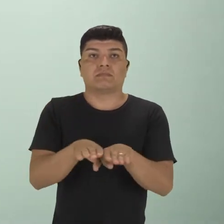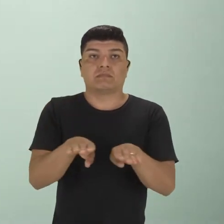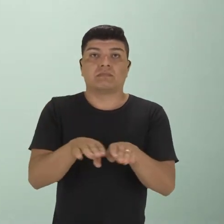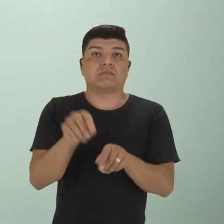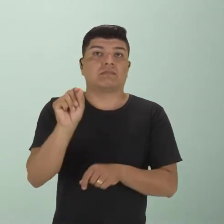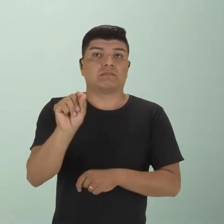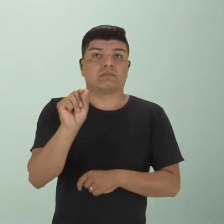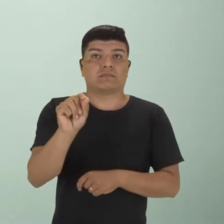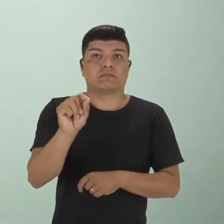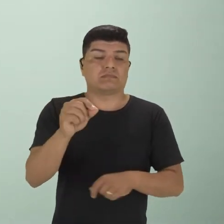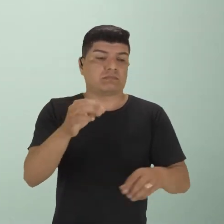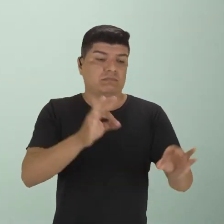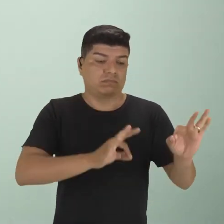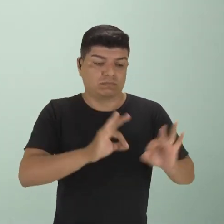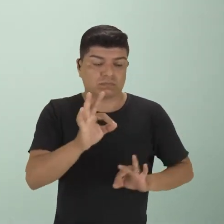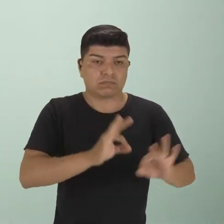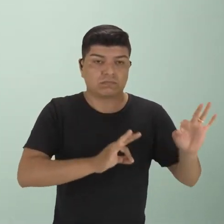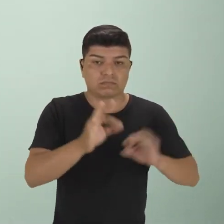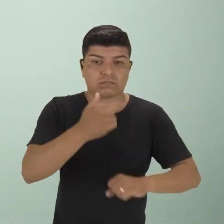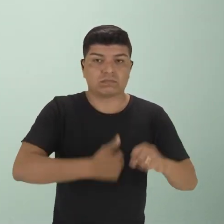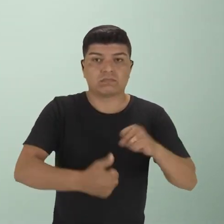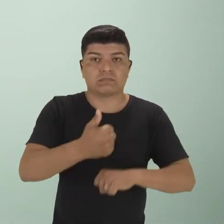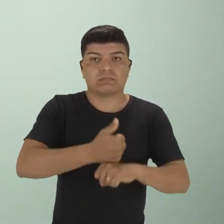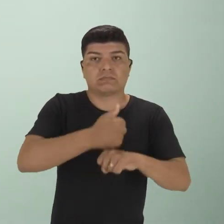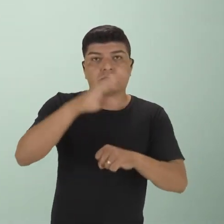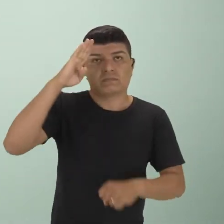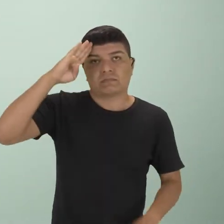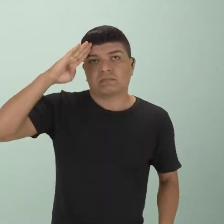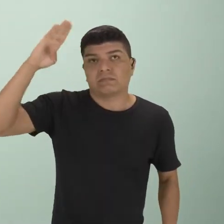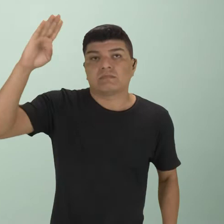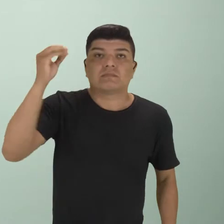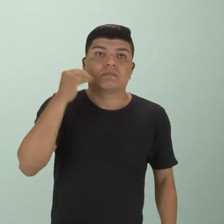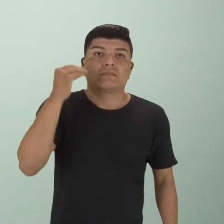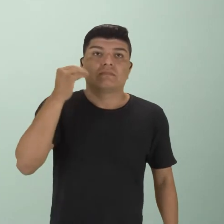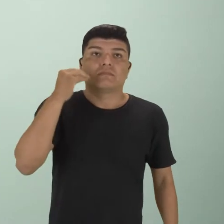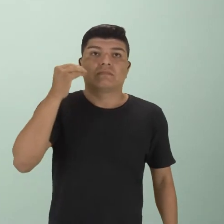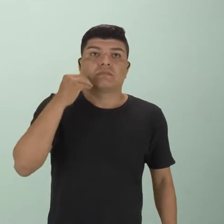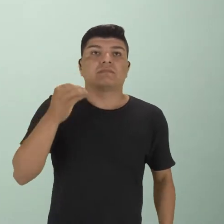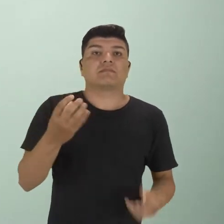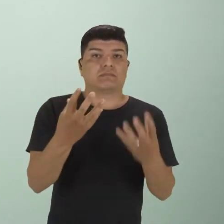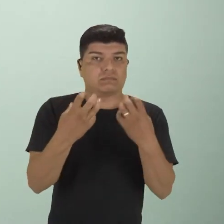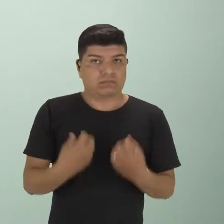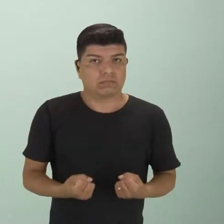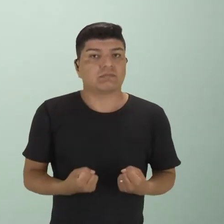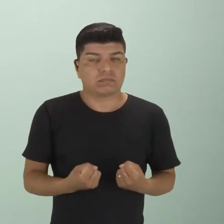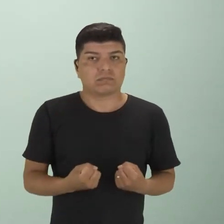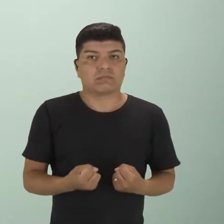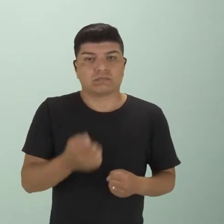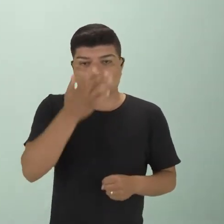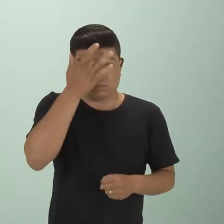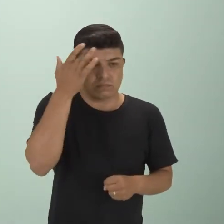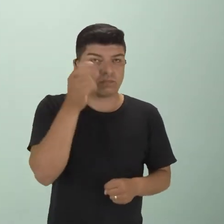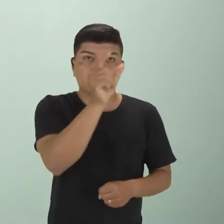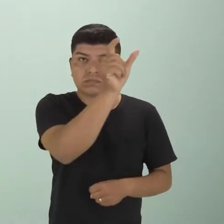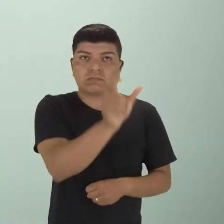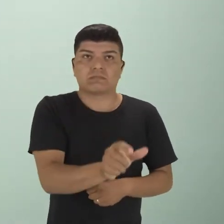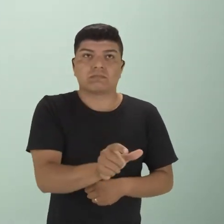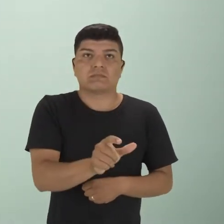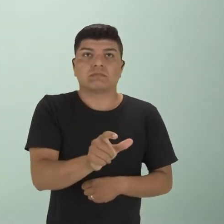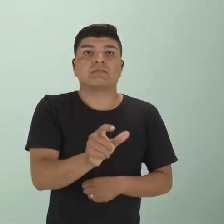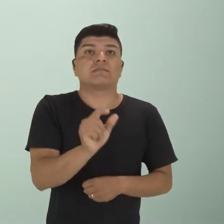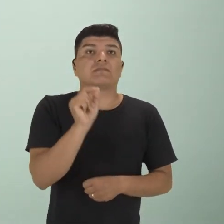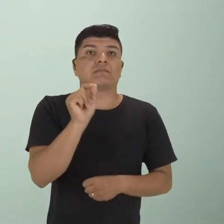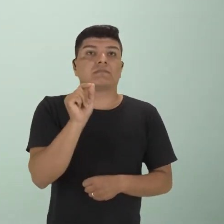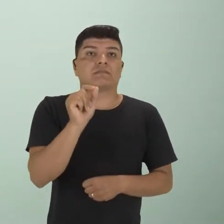Constituinte, onde vão organizar lideranças principais para tentar entrar em acordo. Será que esse camarada, o Kizar,